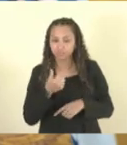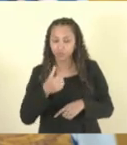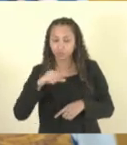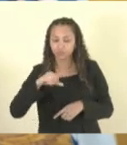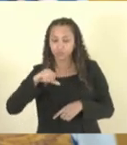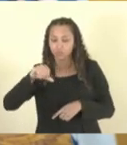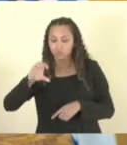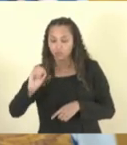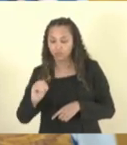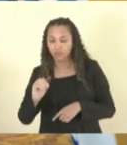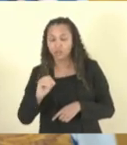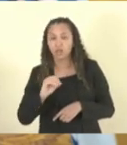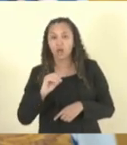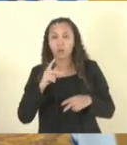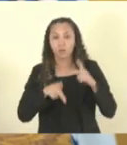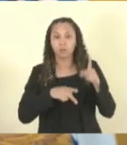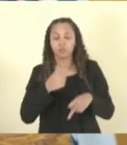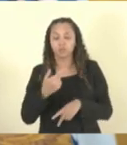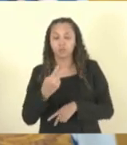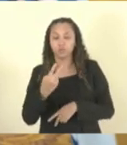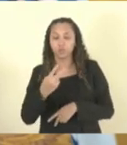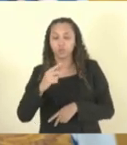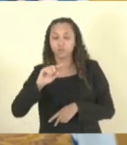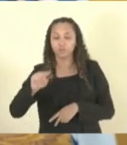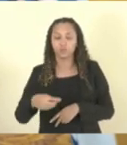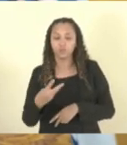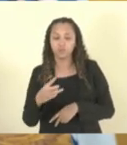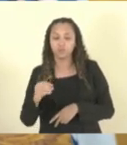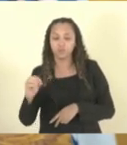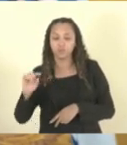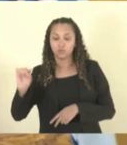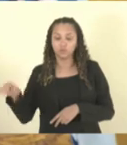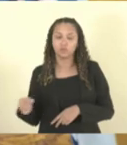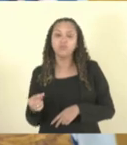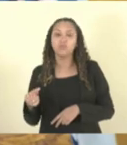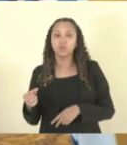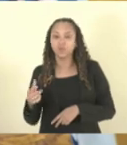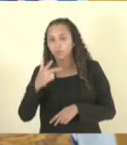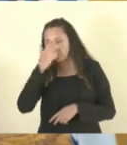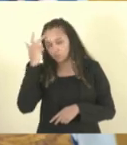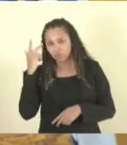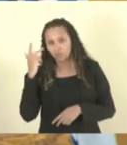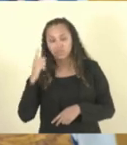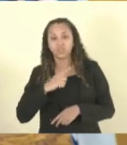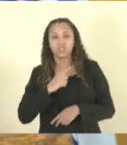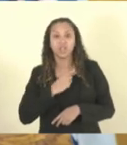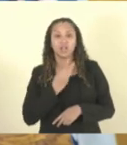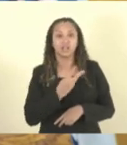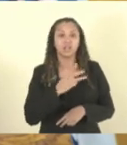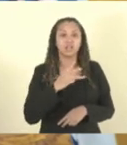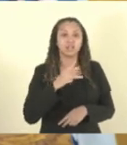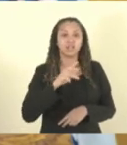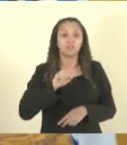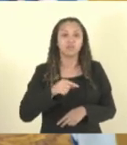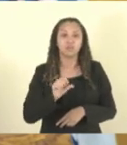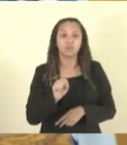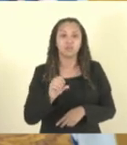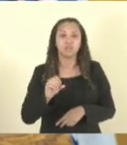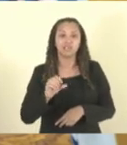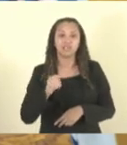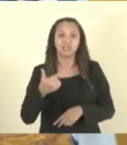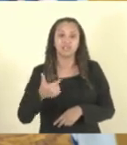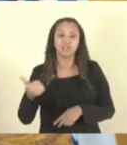para uma população de 2 milhões e 300 mil habitantes nós tínhamos aqui na Polícia Civil do Estado 3.821 policiais.